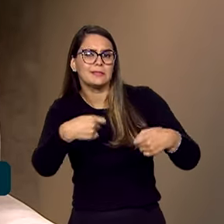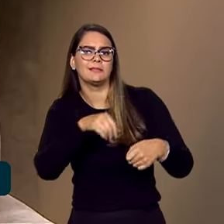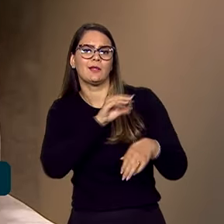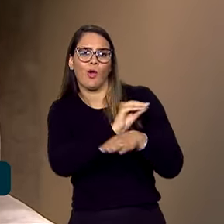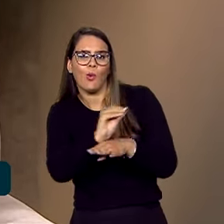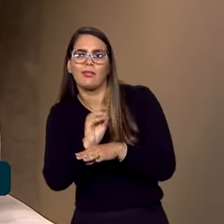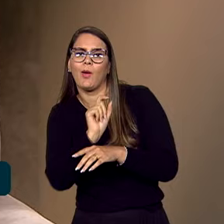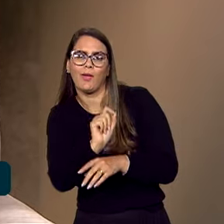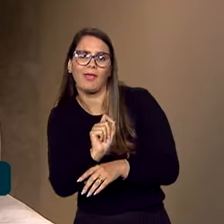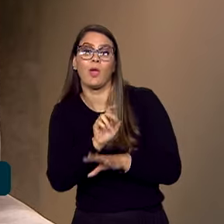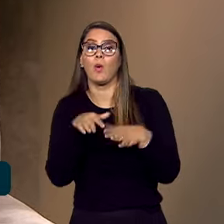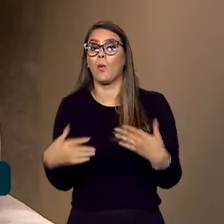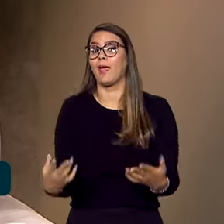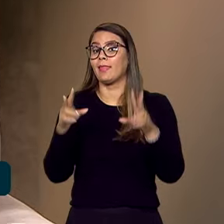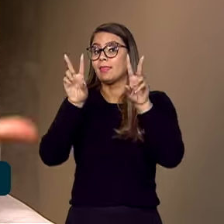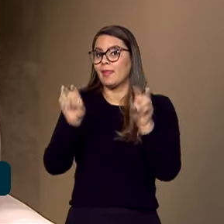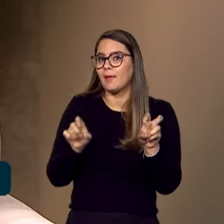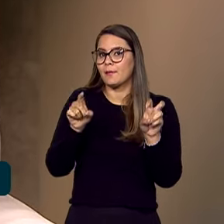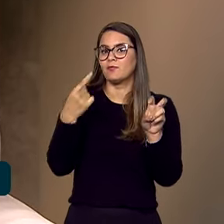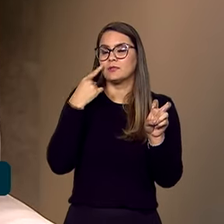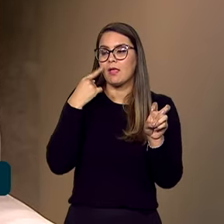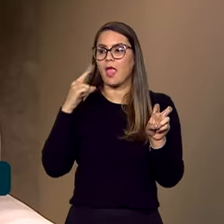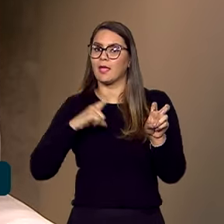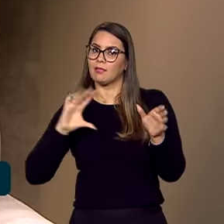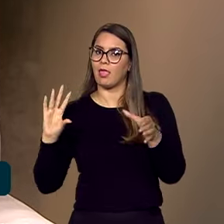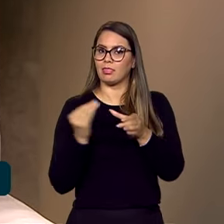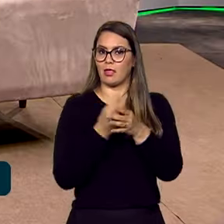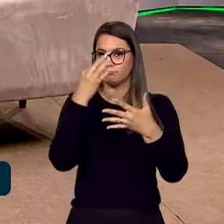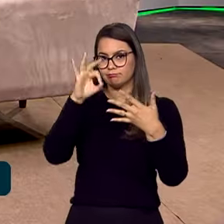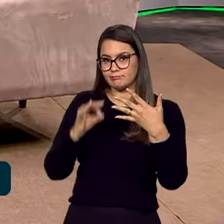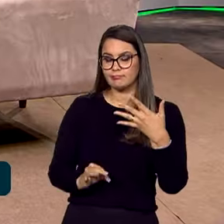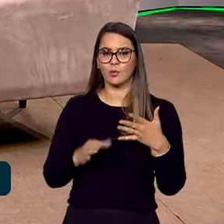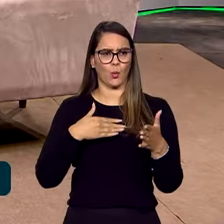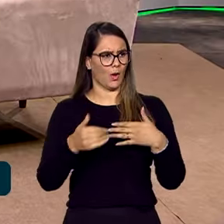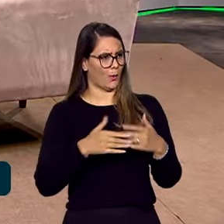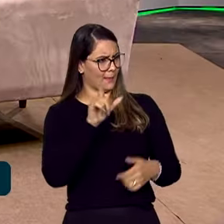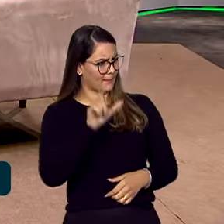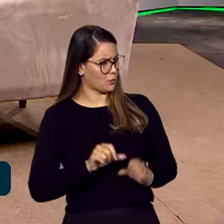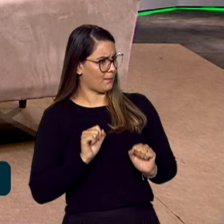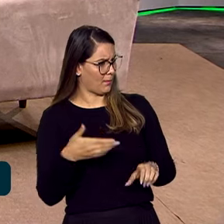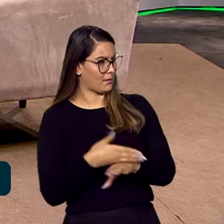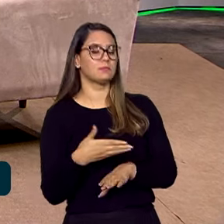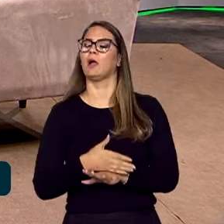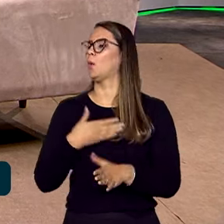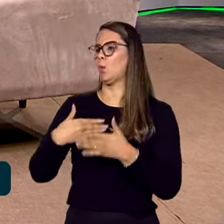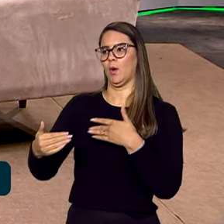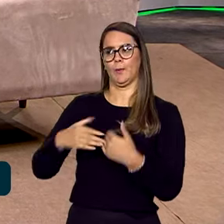de cuidado e que temas elas gostariam de ver contemplados nessa política de cuidados. E qualquer cidadão pode participar? Qualquer cidadão.